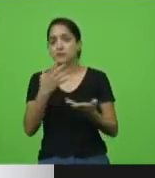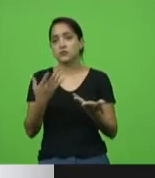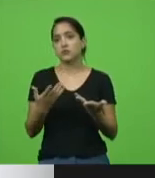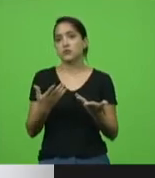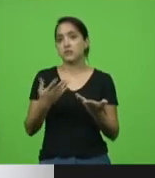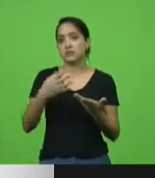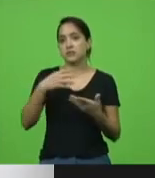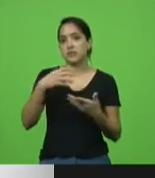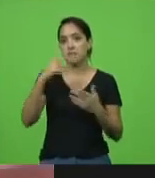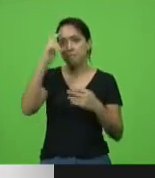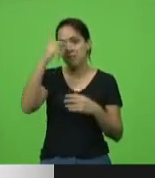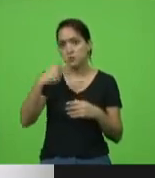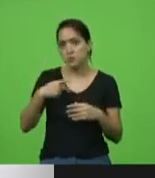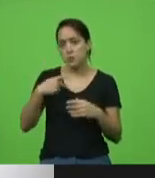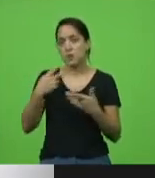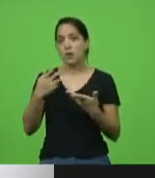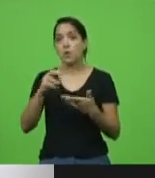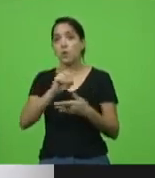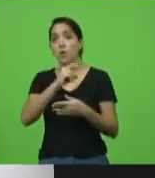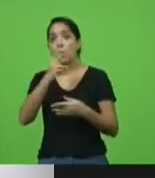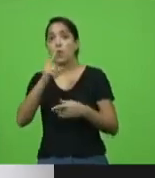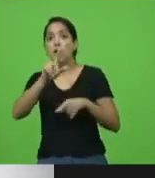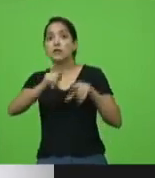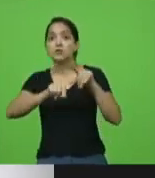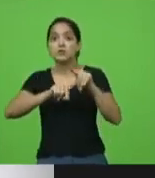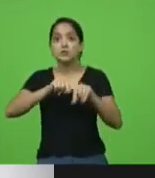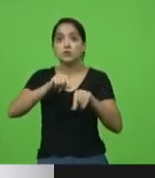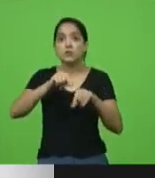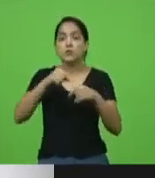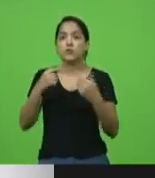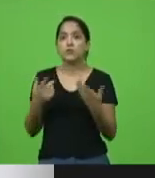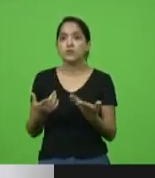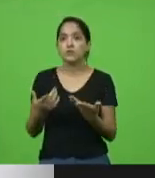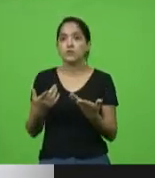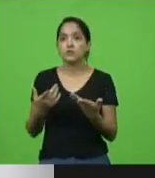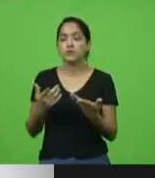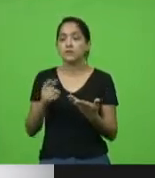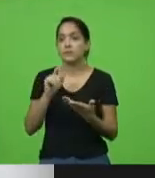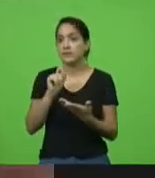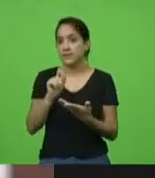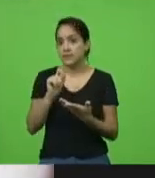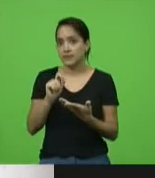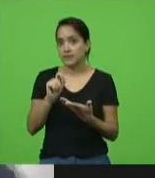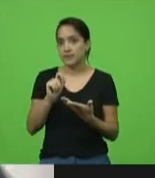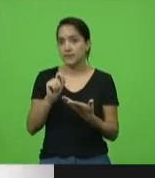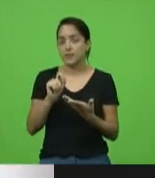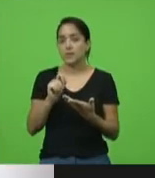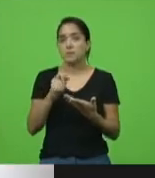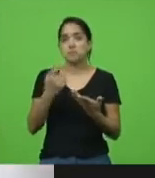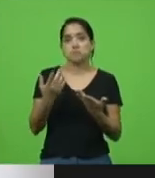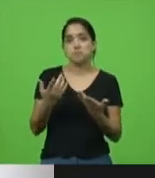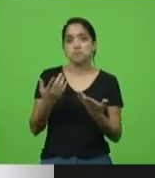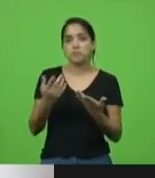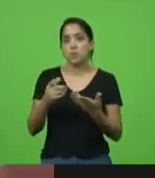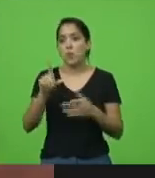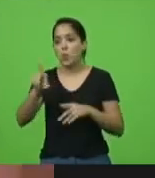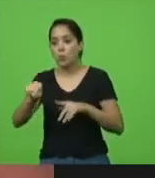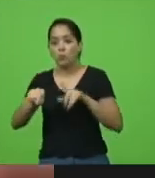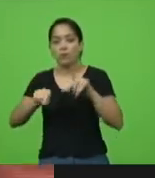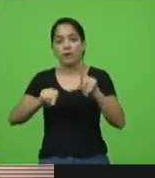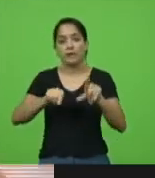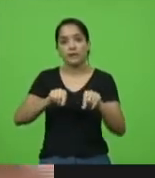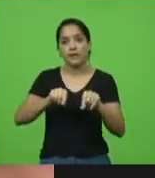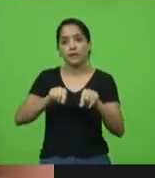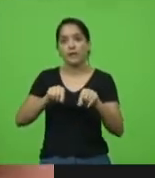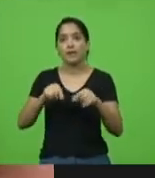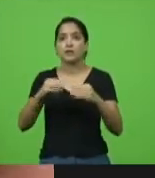ou mesmo a opção pelo ideal de que esta ou aquela opção não estão